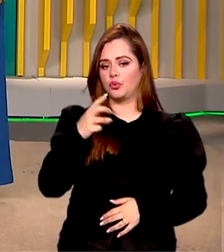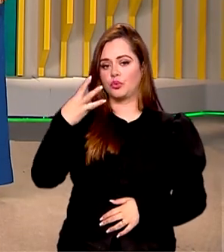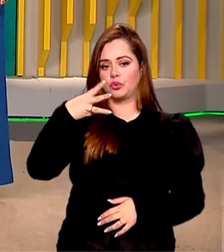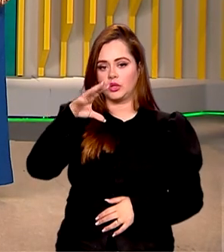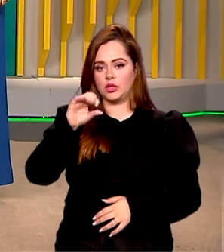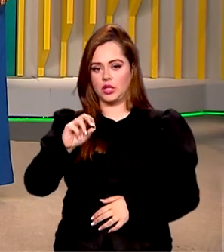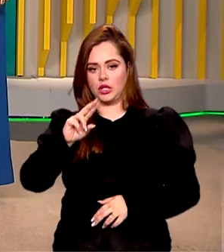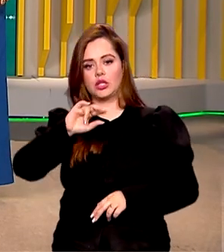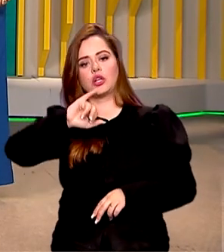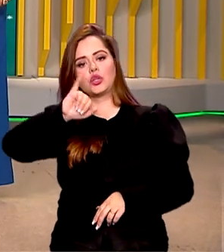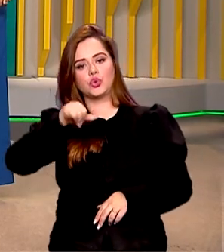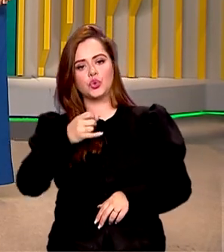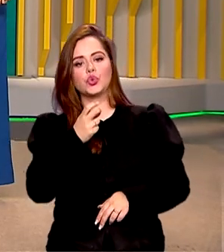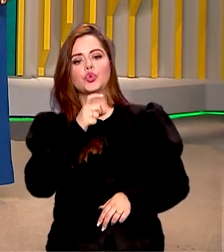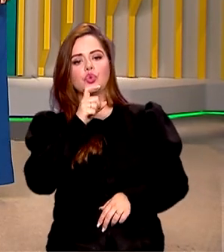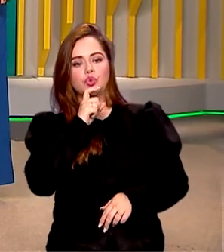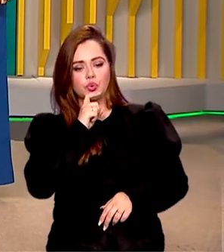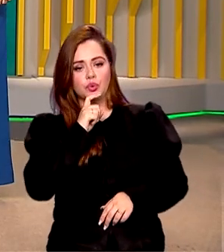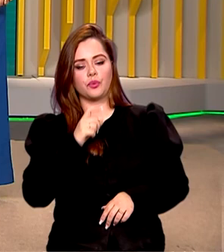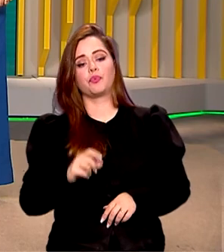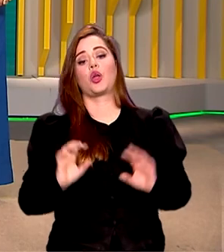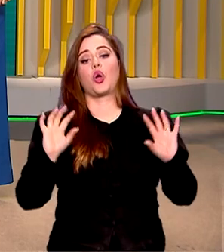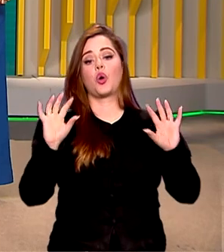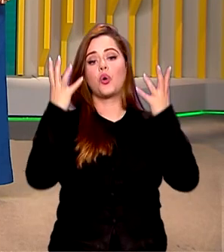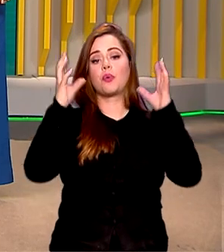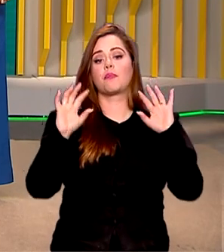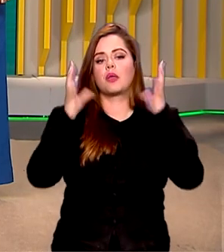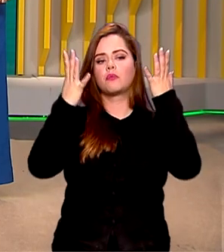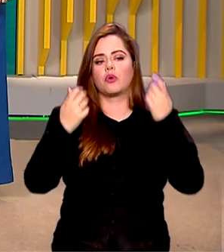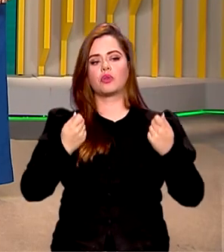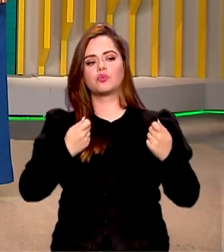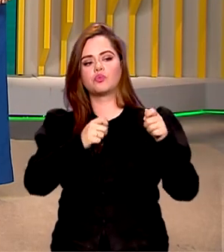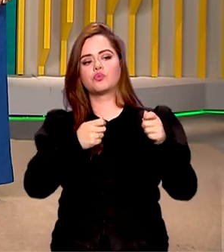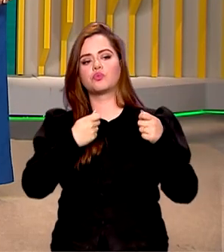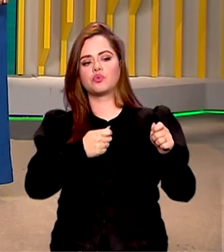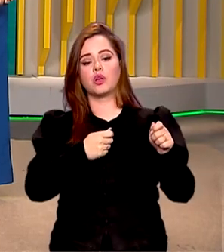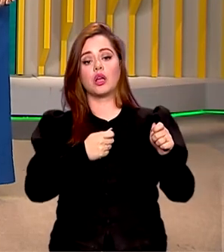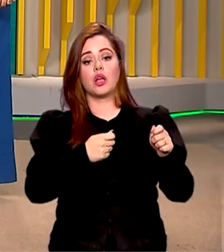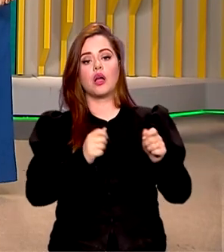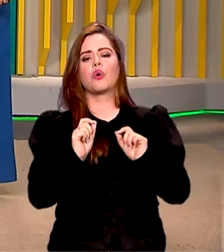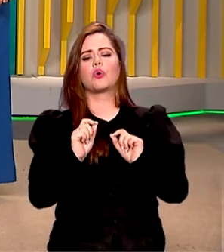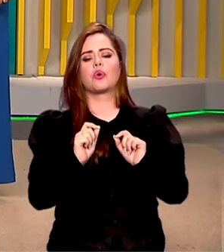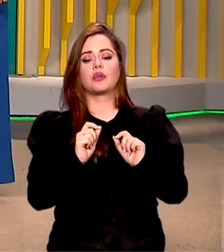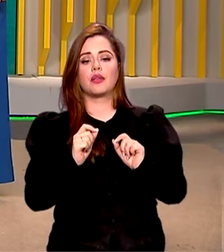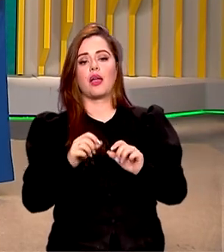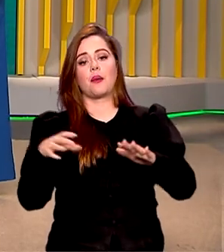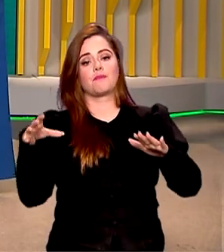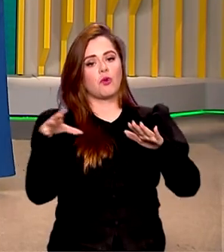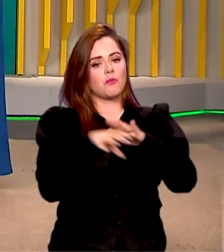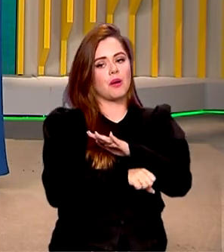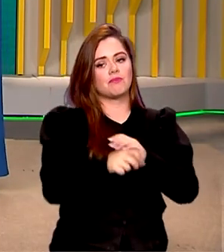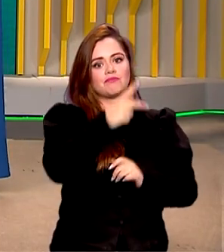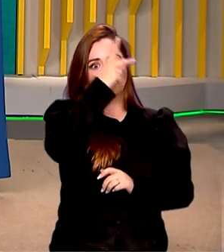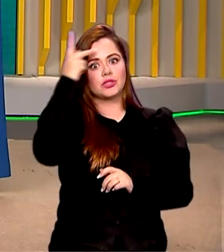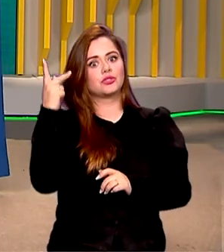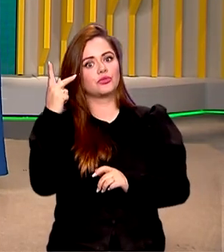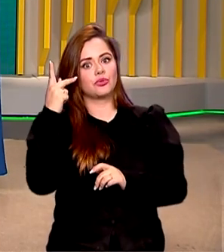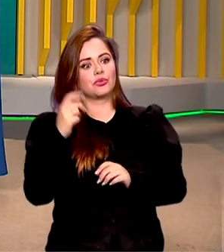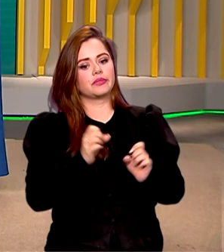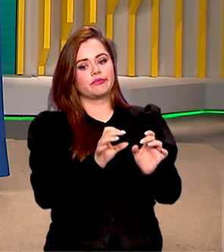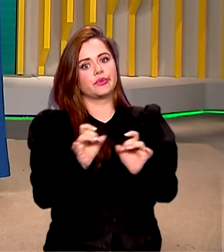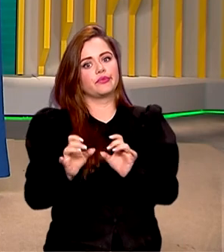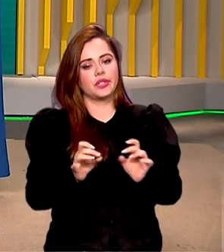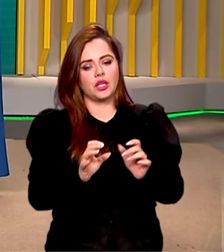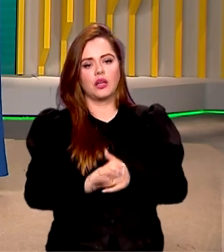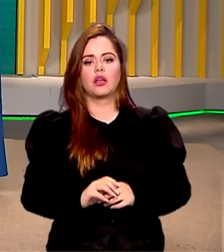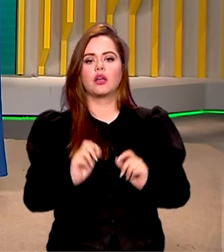Brasil e diversos países celebram o Dia Mundial de Enfrentamento ao Tráfico de Pessoas. Um crime complexo que atinge mais de